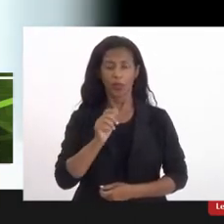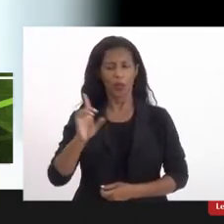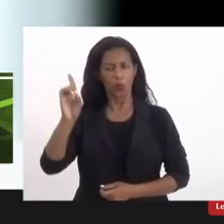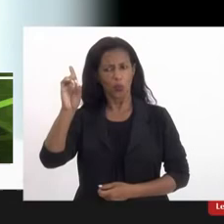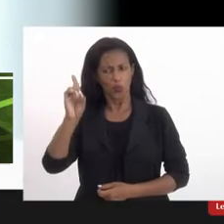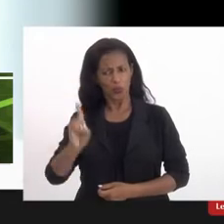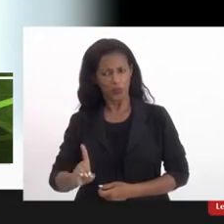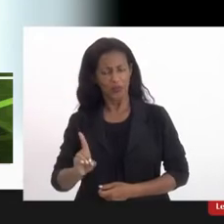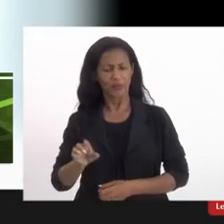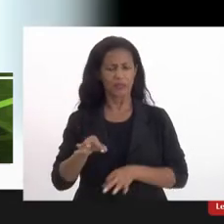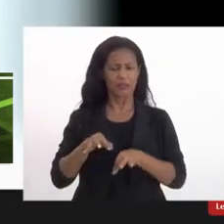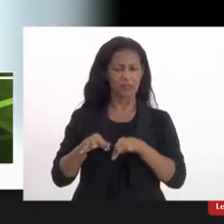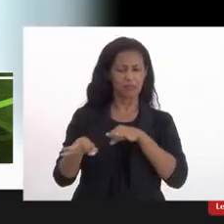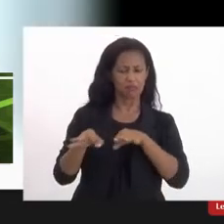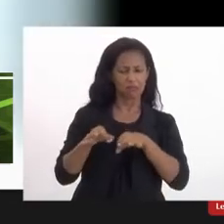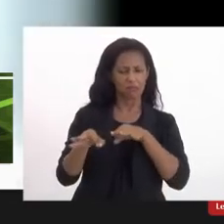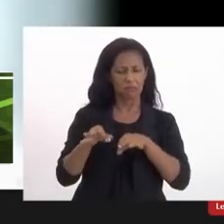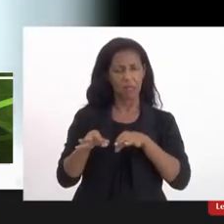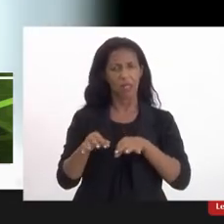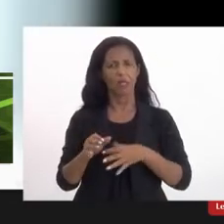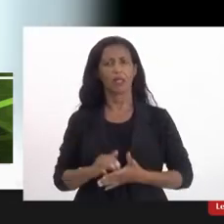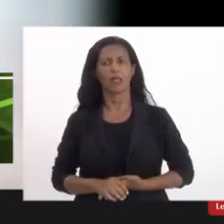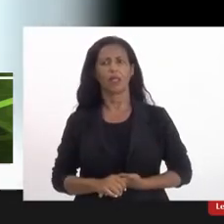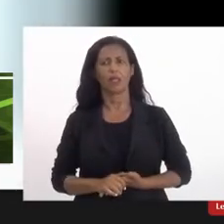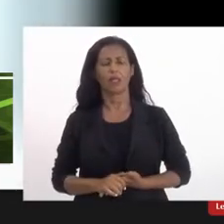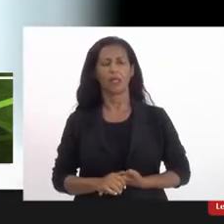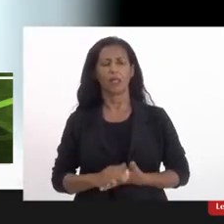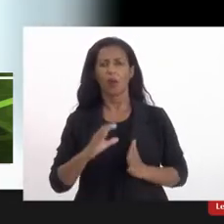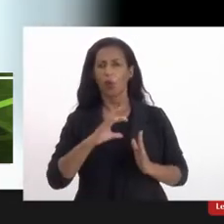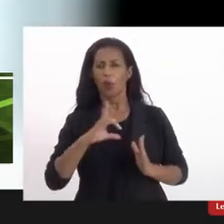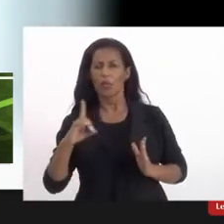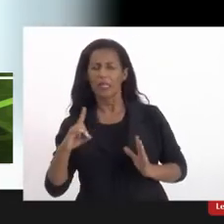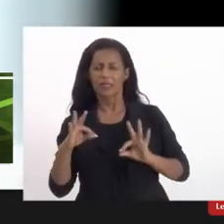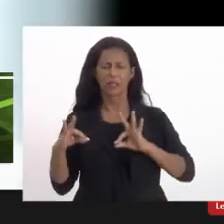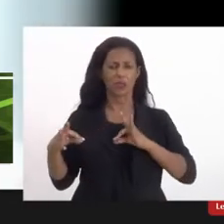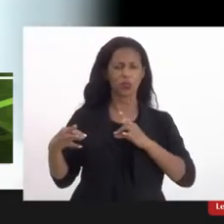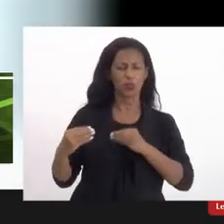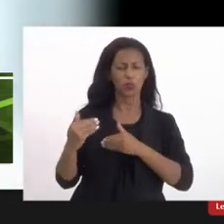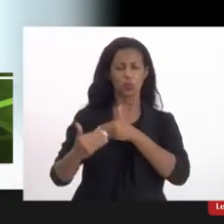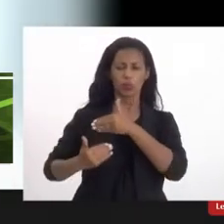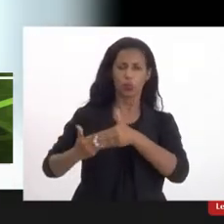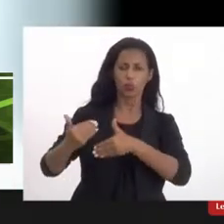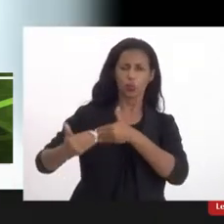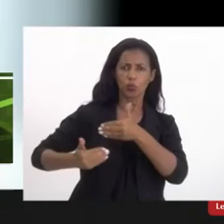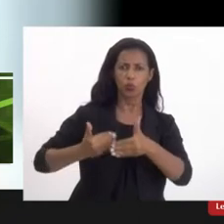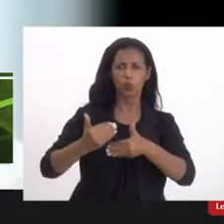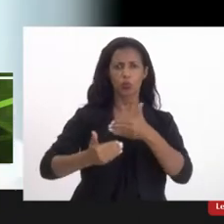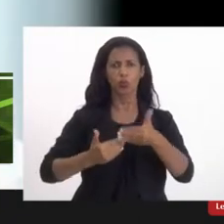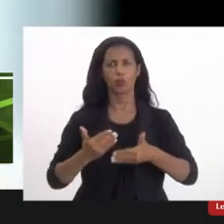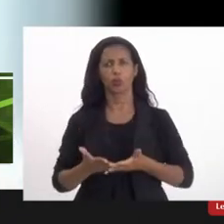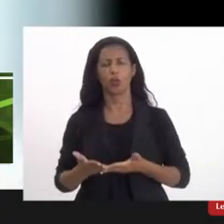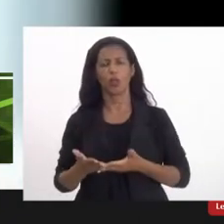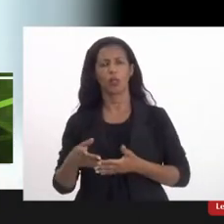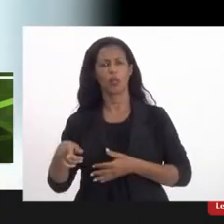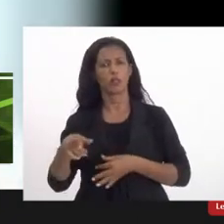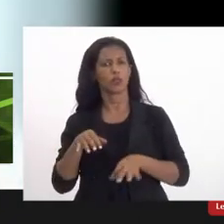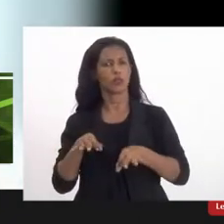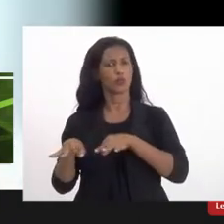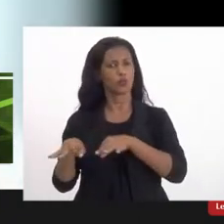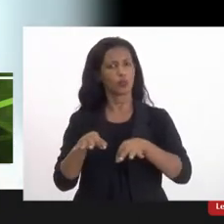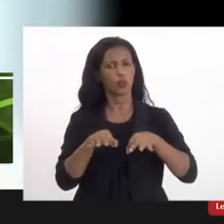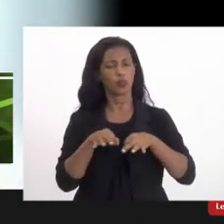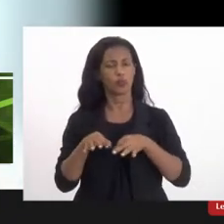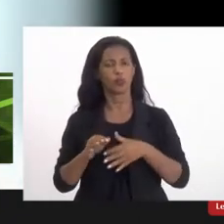deficiência na elaboração, na coordenação, enfim, nesse processo, desses projetos,